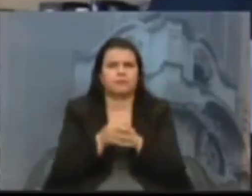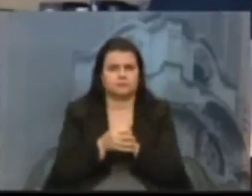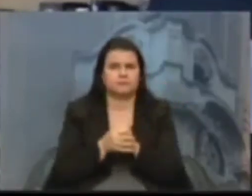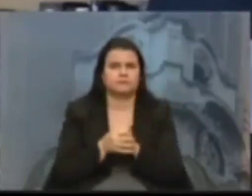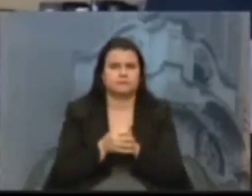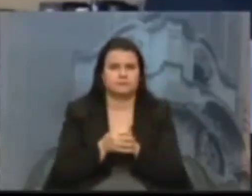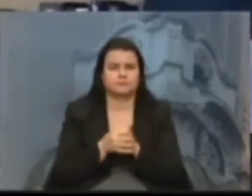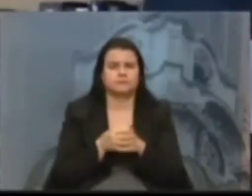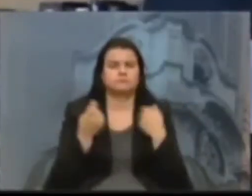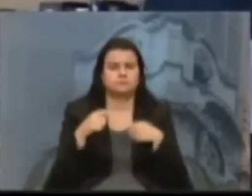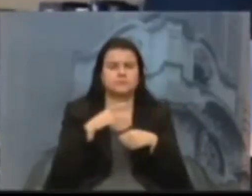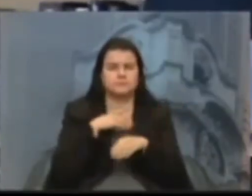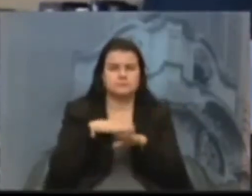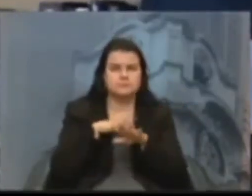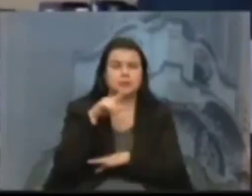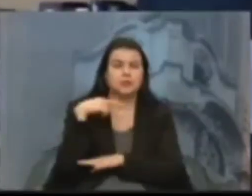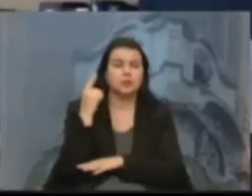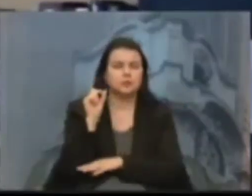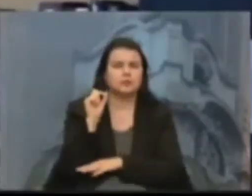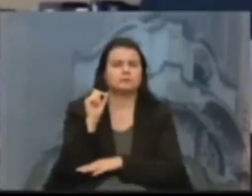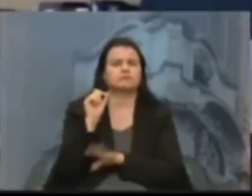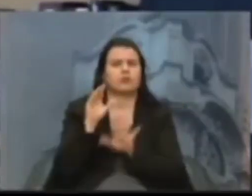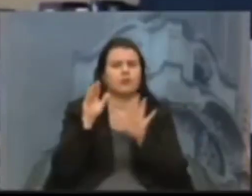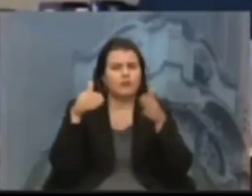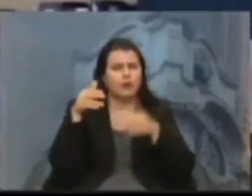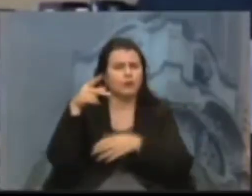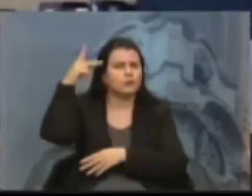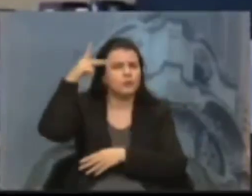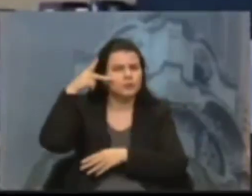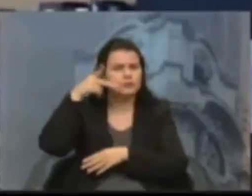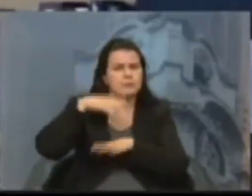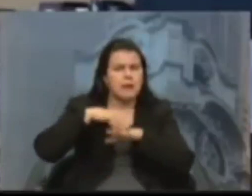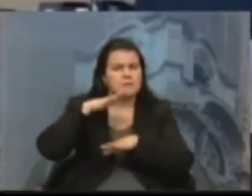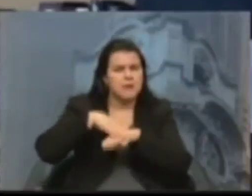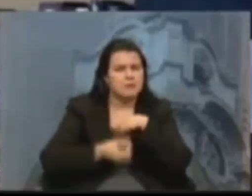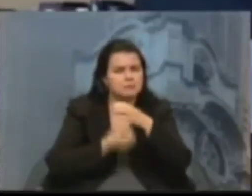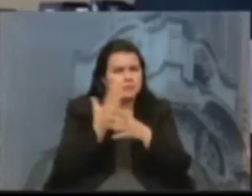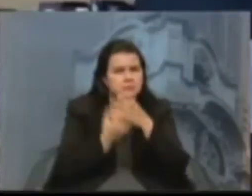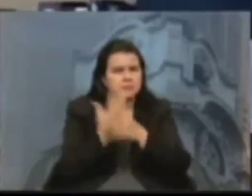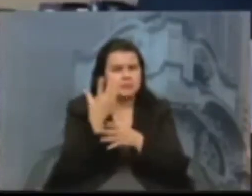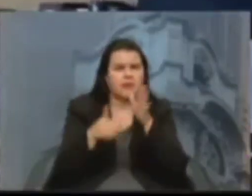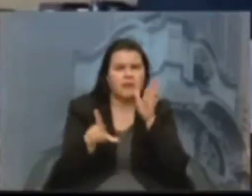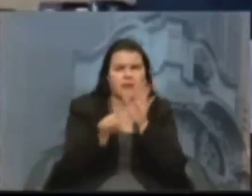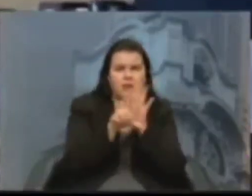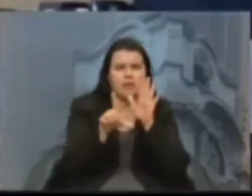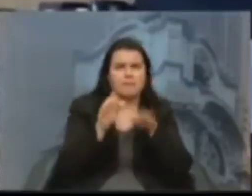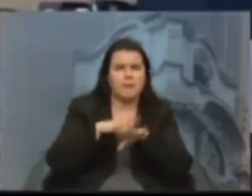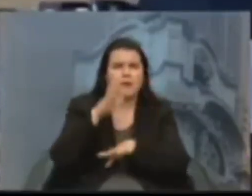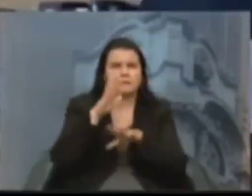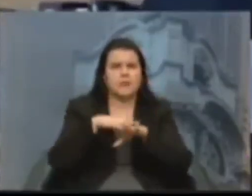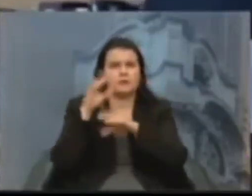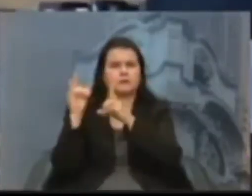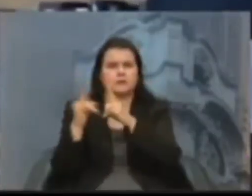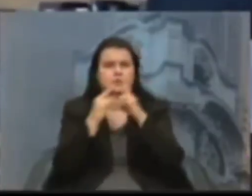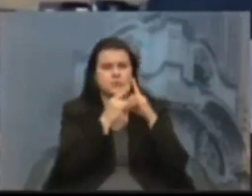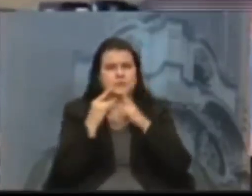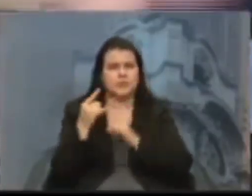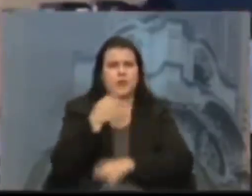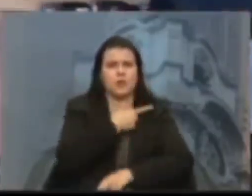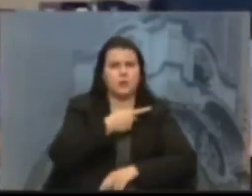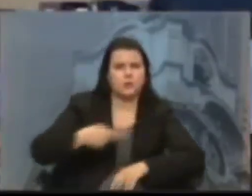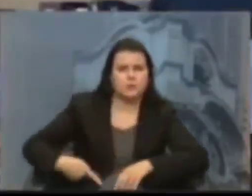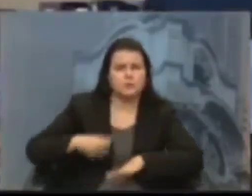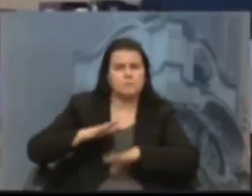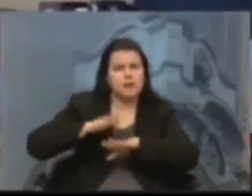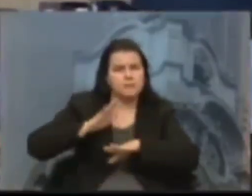nós tenhamos cada vez mais políticas, cada vez mais leis, cada vez mais órgãos públicos, cada vez